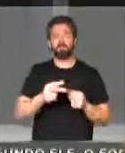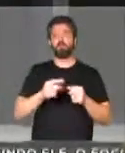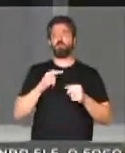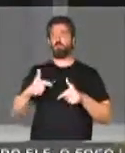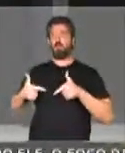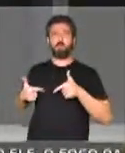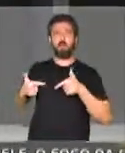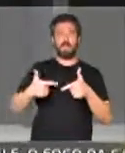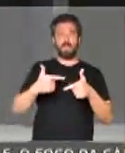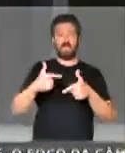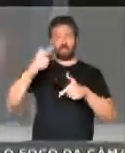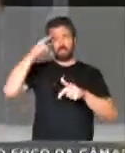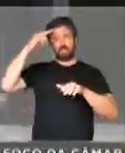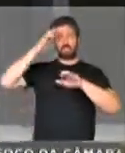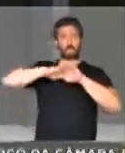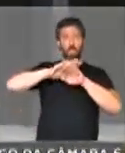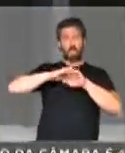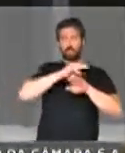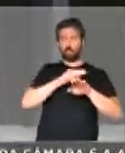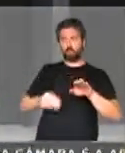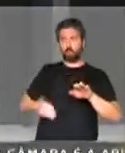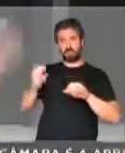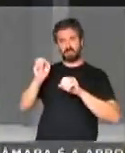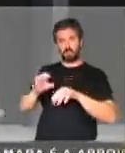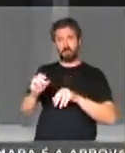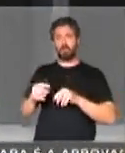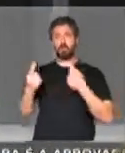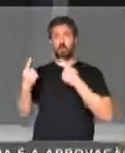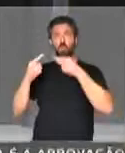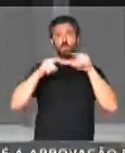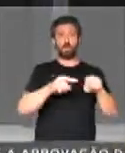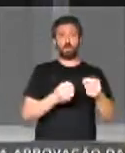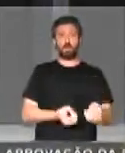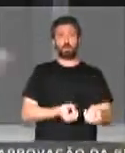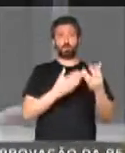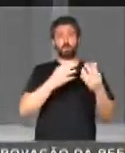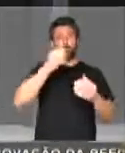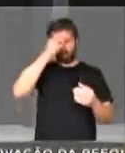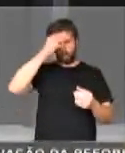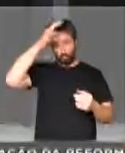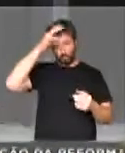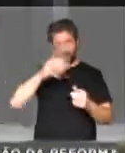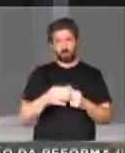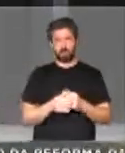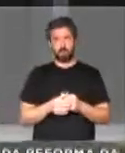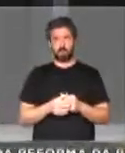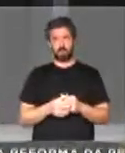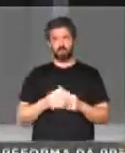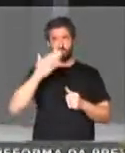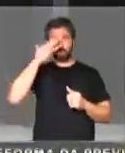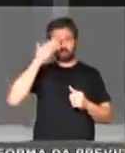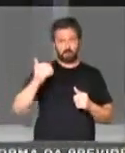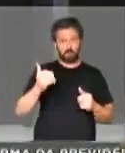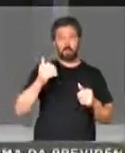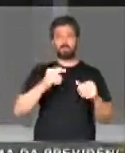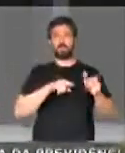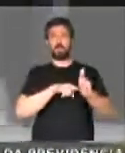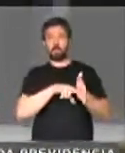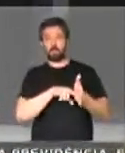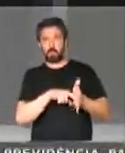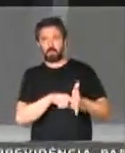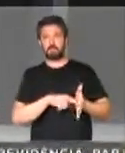cruzada ideológica do ministro da Educação contra a produção de conhecimento, de saber, de